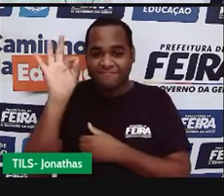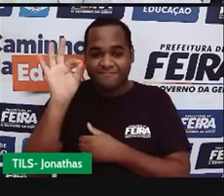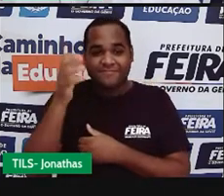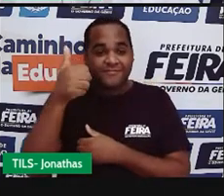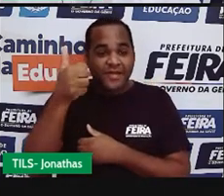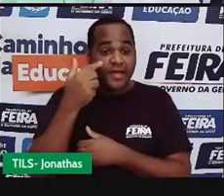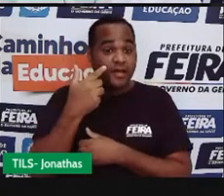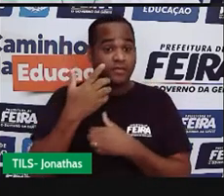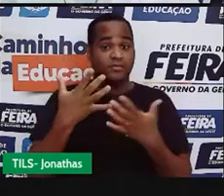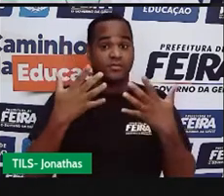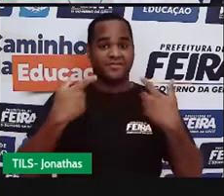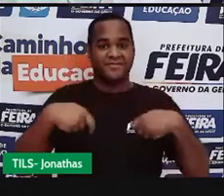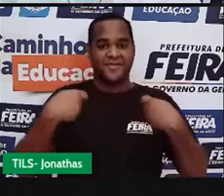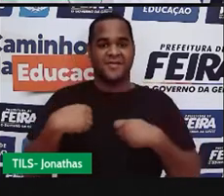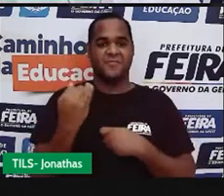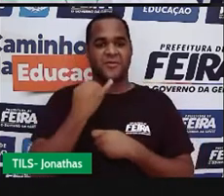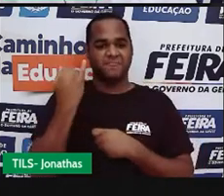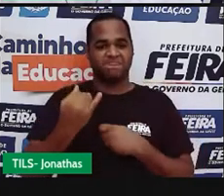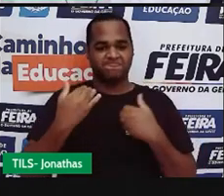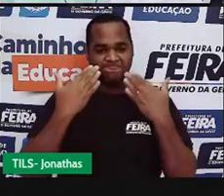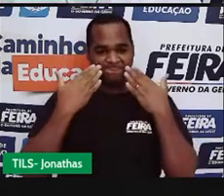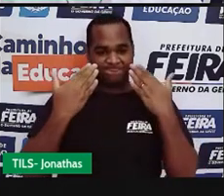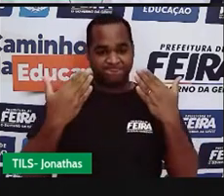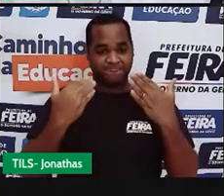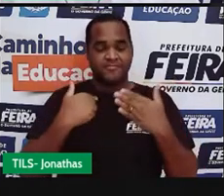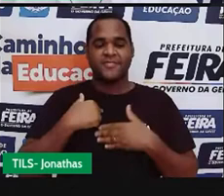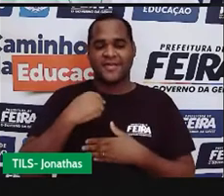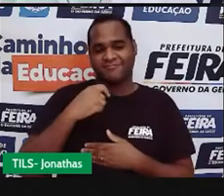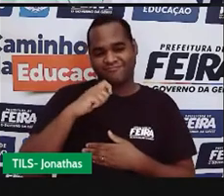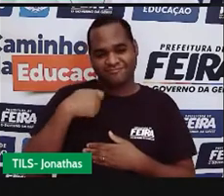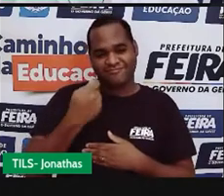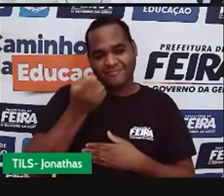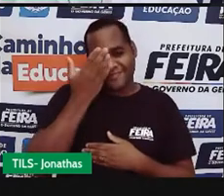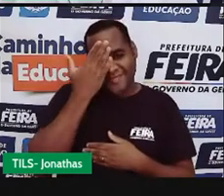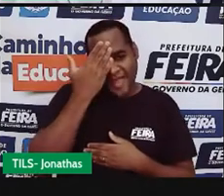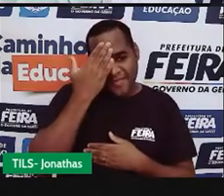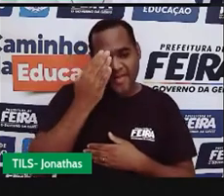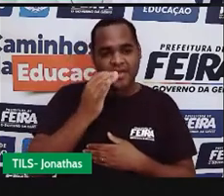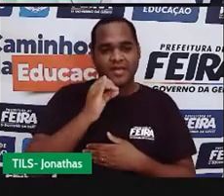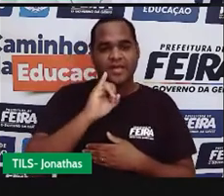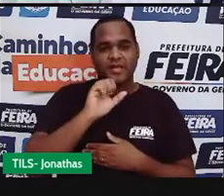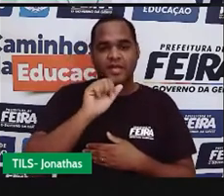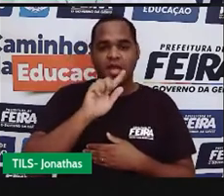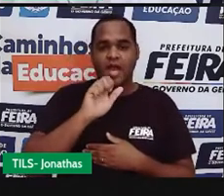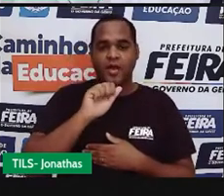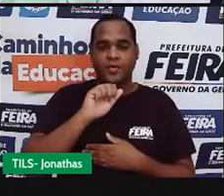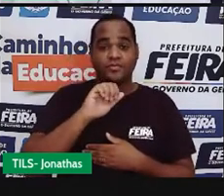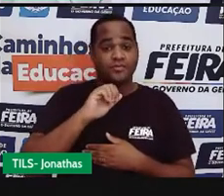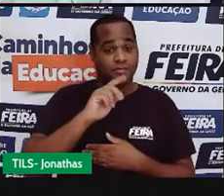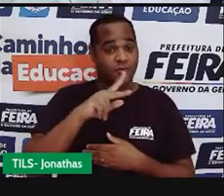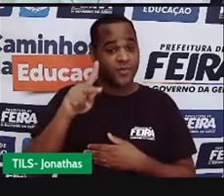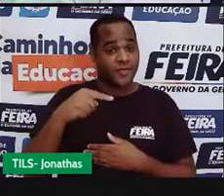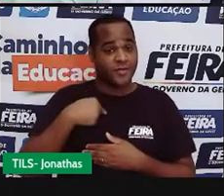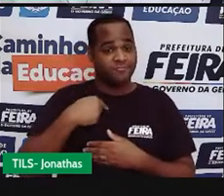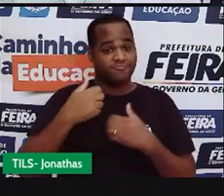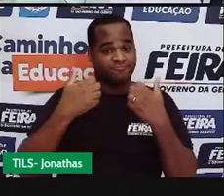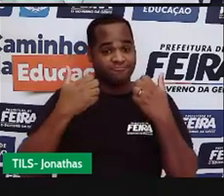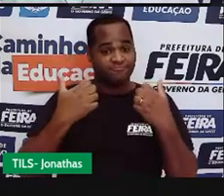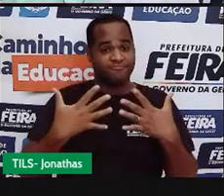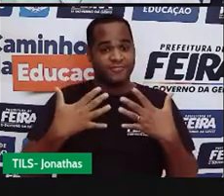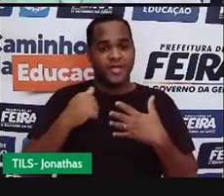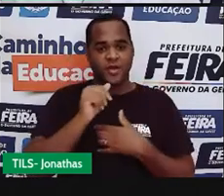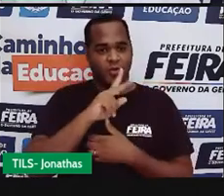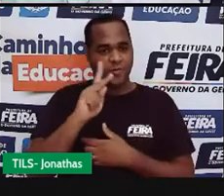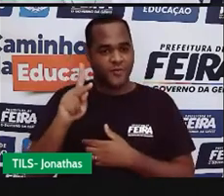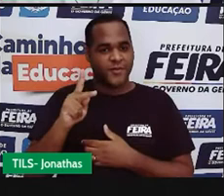Bom, preciso fazer aquele momento de apresentação, você já me conhece, na verdade, eu sou o professor Iago Ramos, sou professor